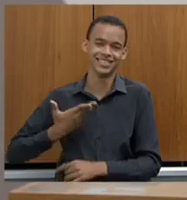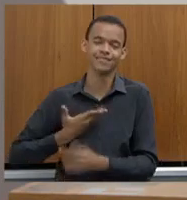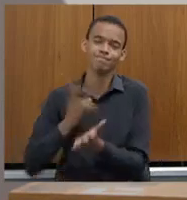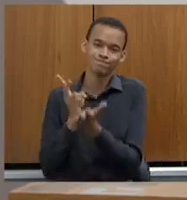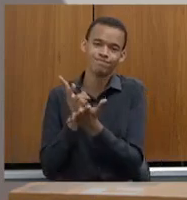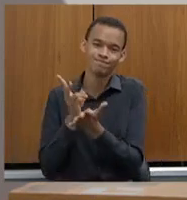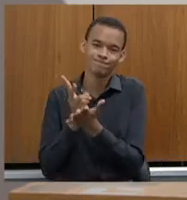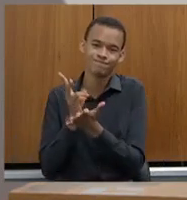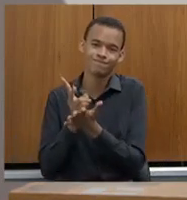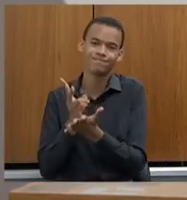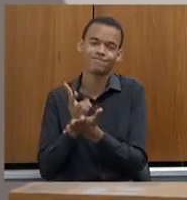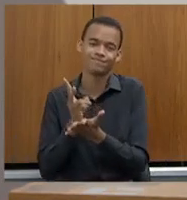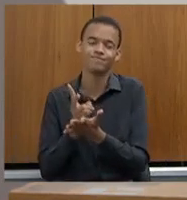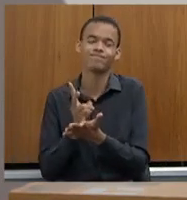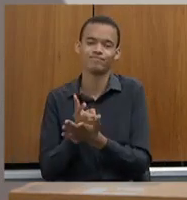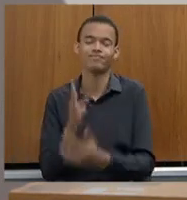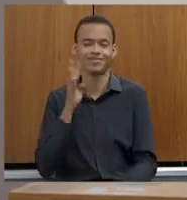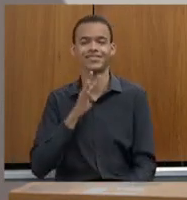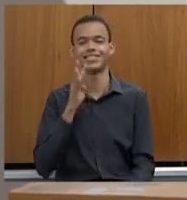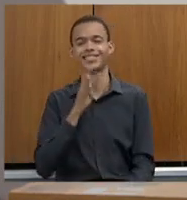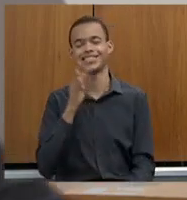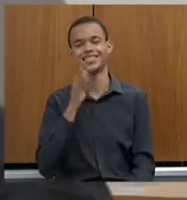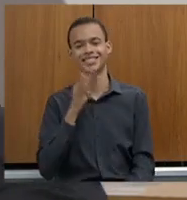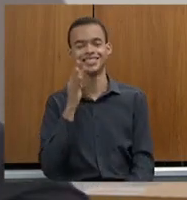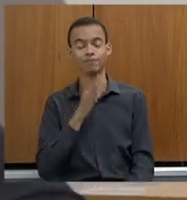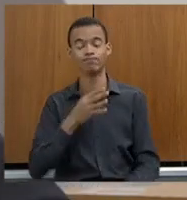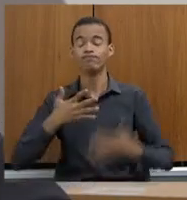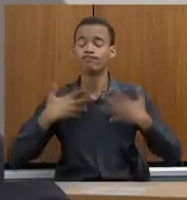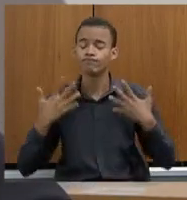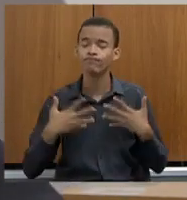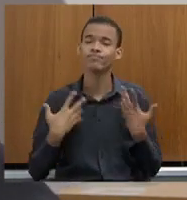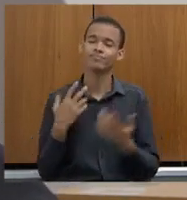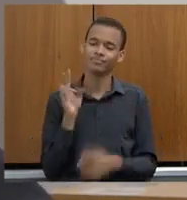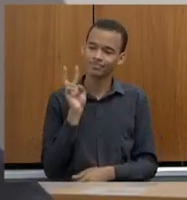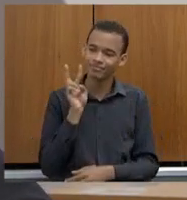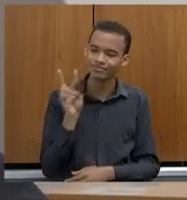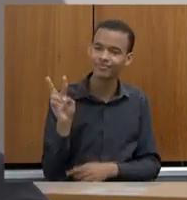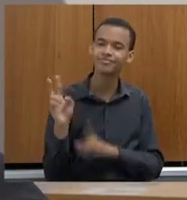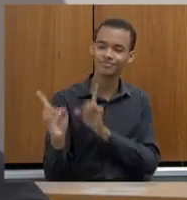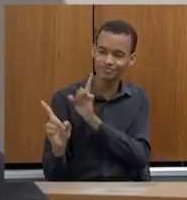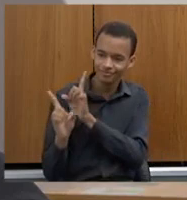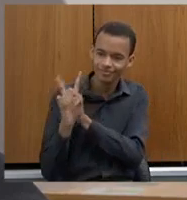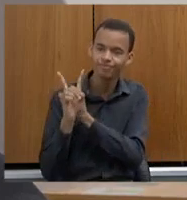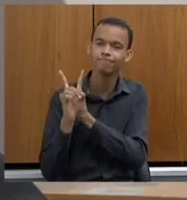É uma coisa muito legal. Então, alegria vê-lo, estar aqui.